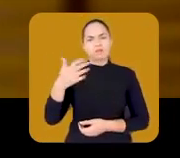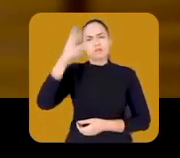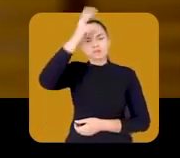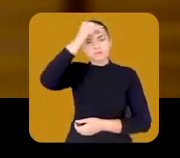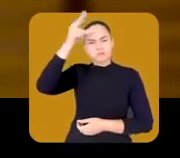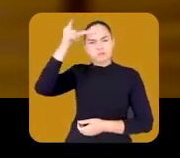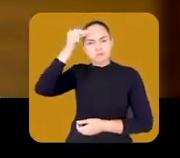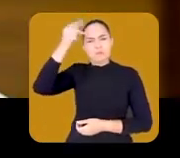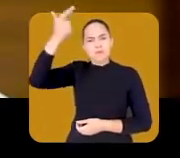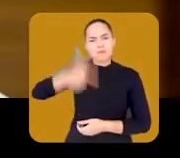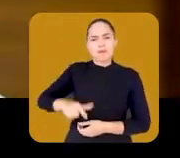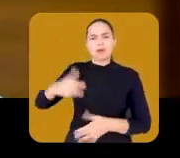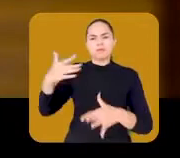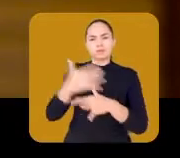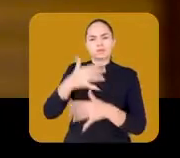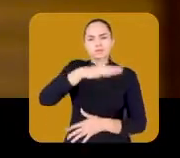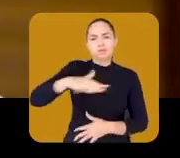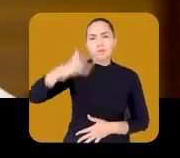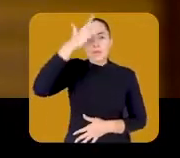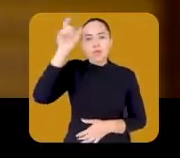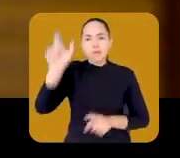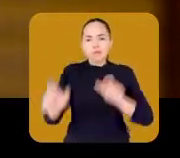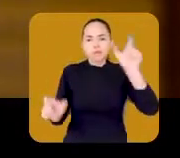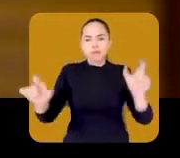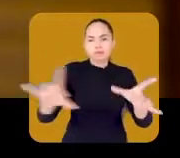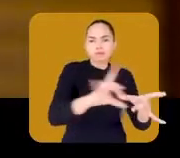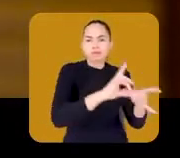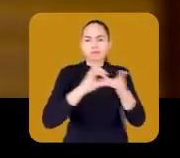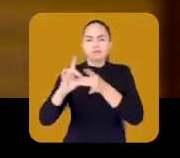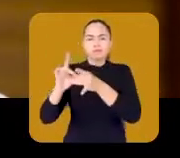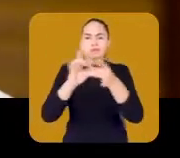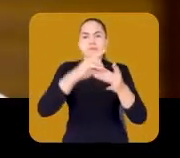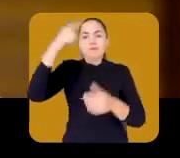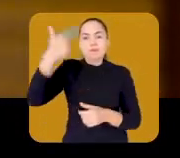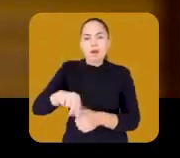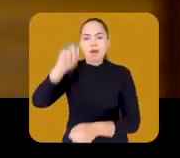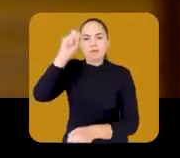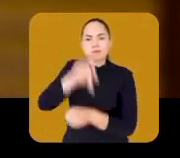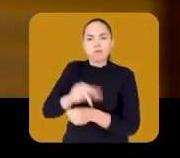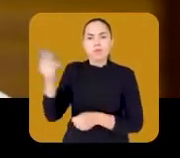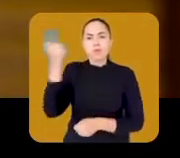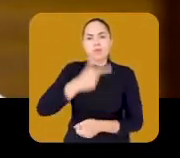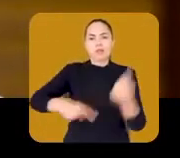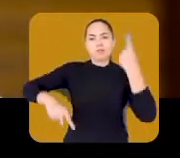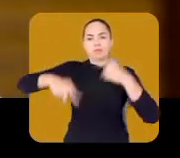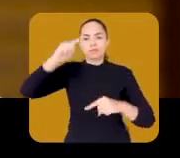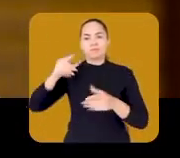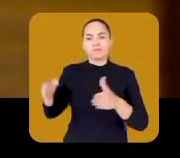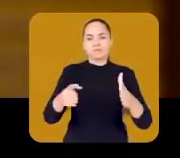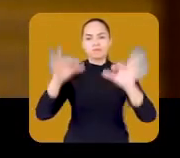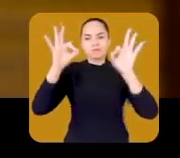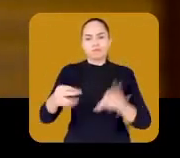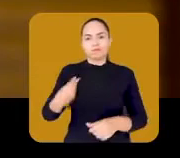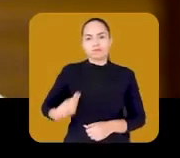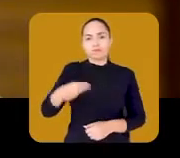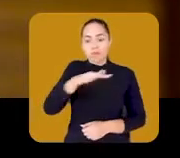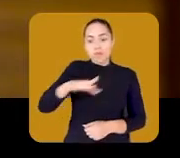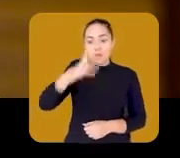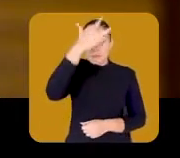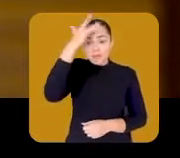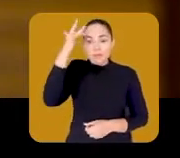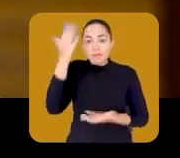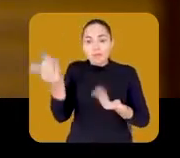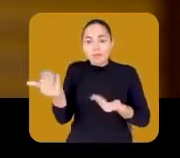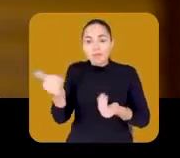economia digital. Quero ser prefeito para construir uma cidade que conecta pessoas, que gera oportunidades e